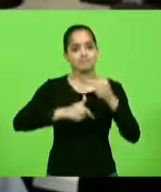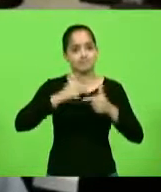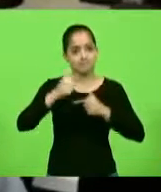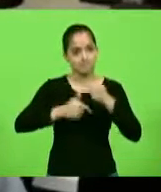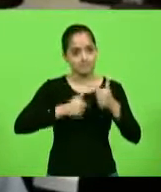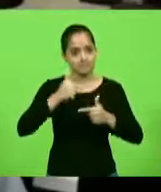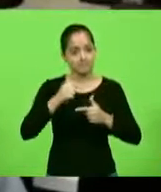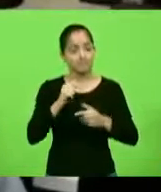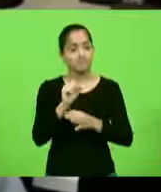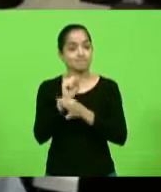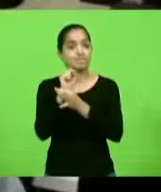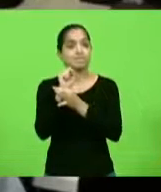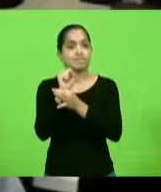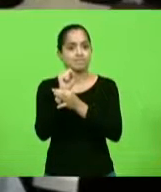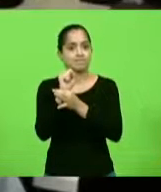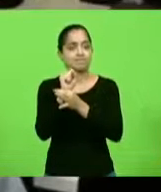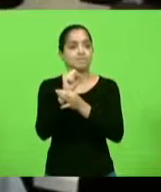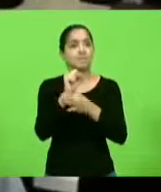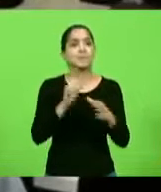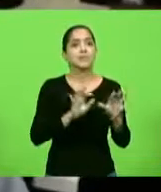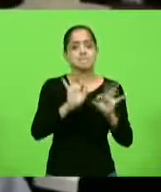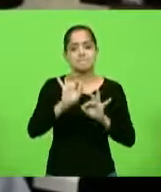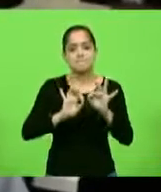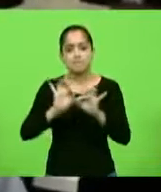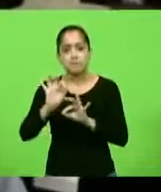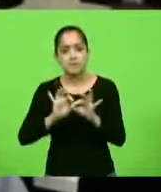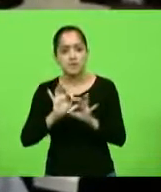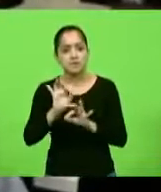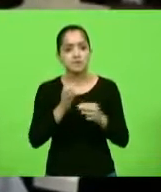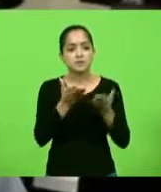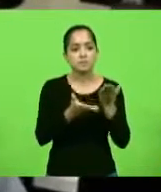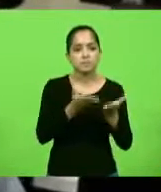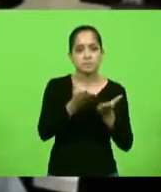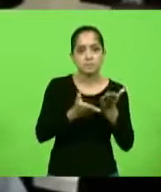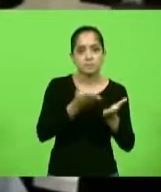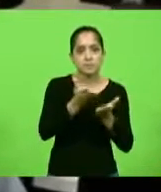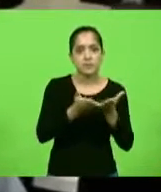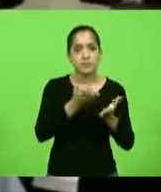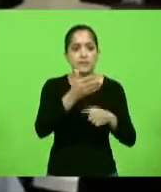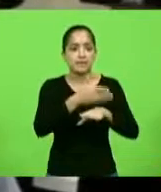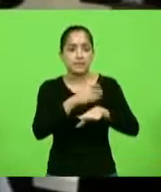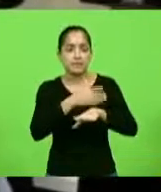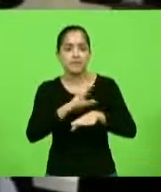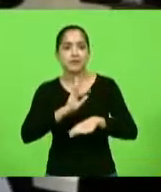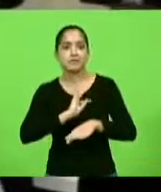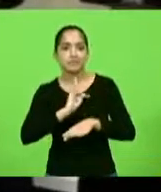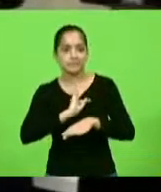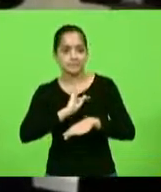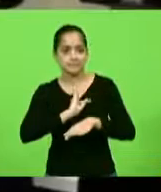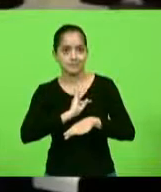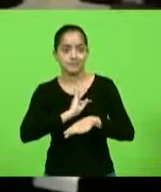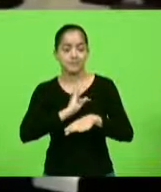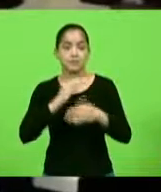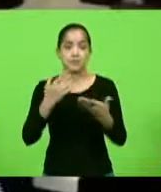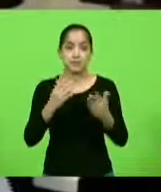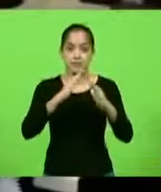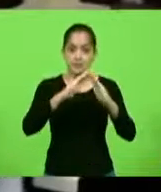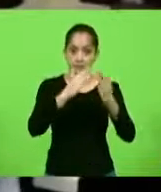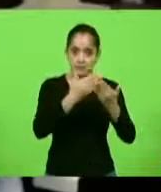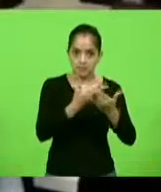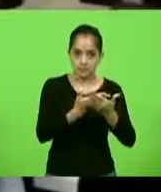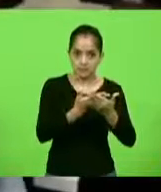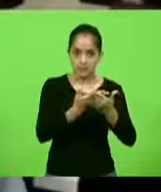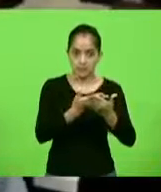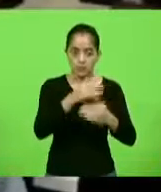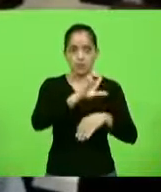reforço, de preparação de técnicos para atender essa clientela, não esquecendo das escolas municipais,